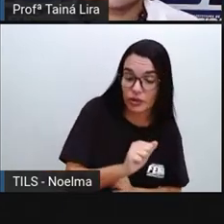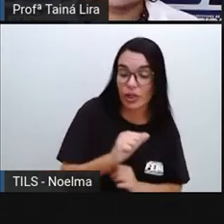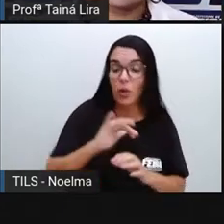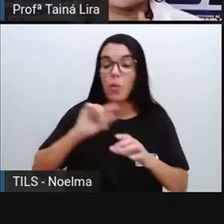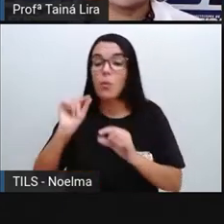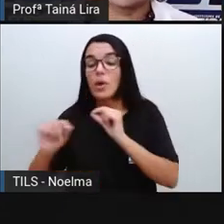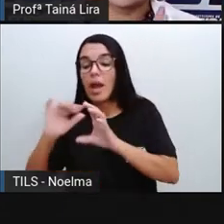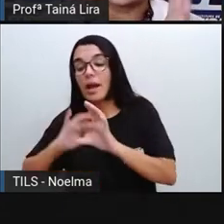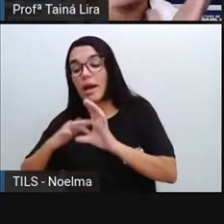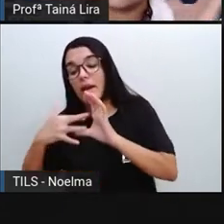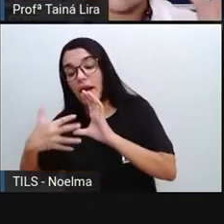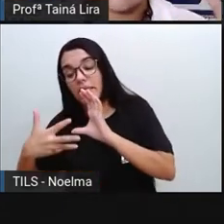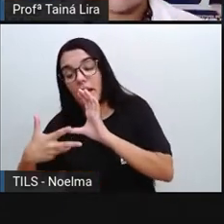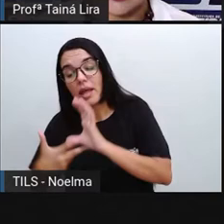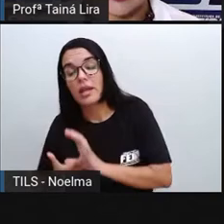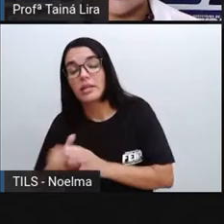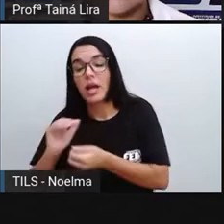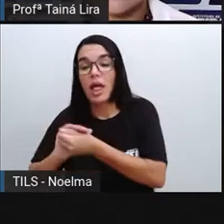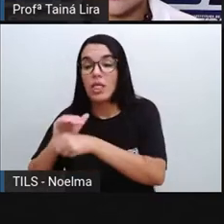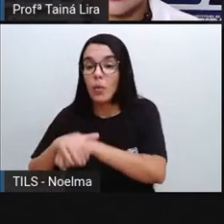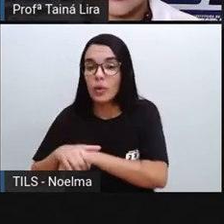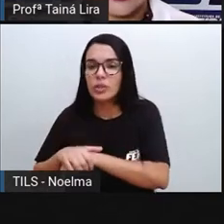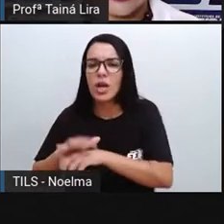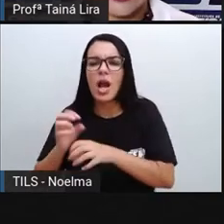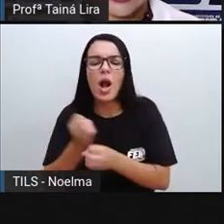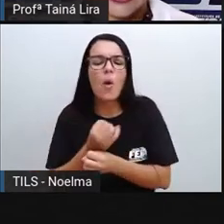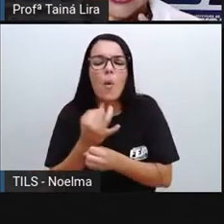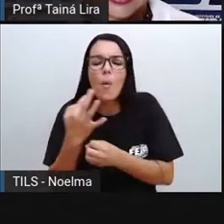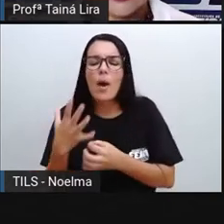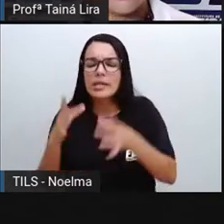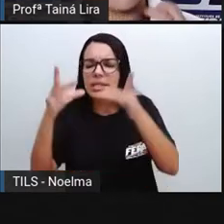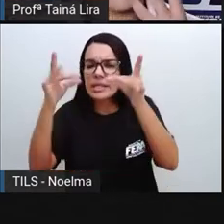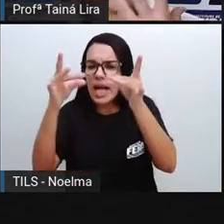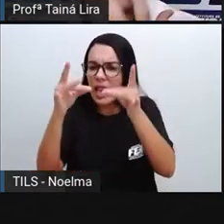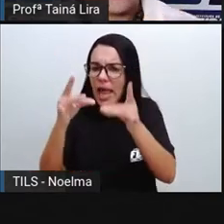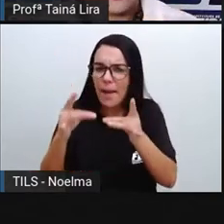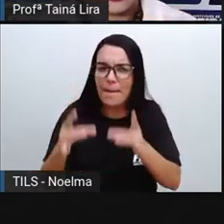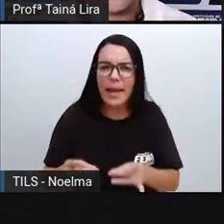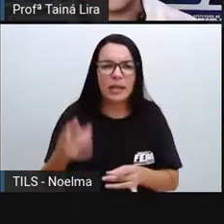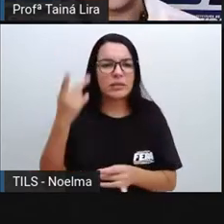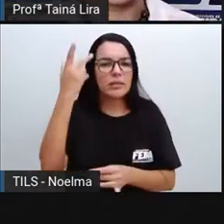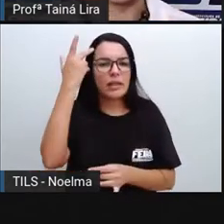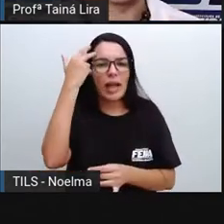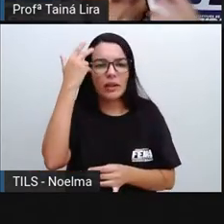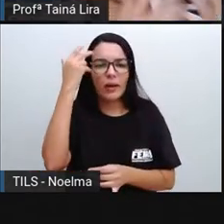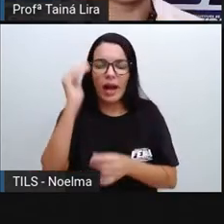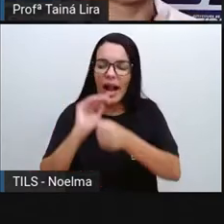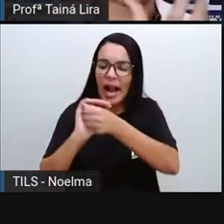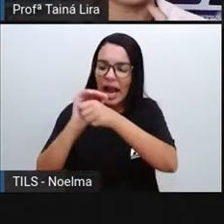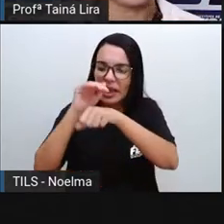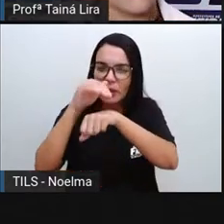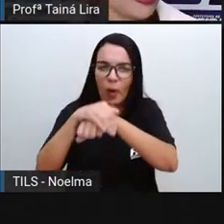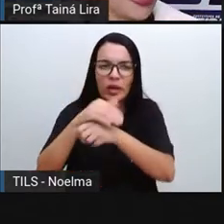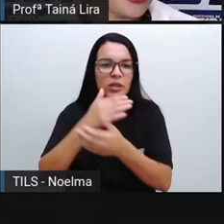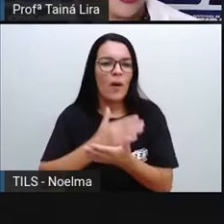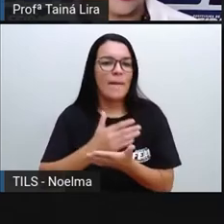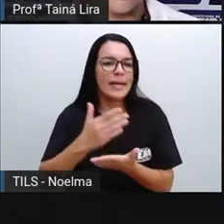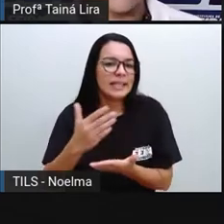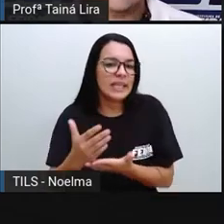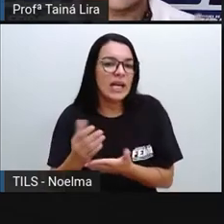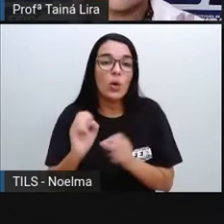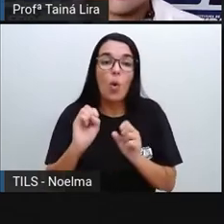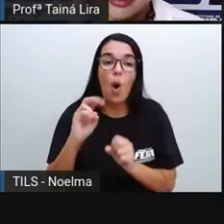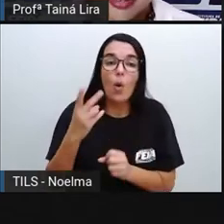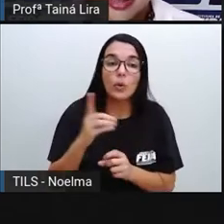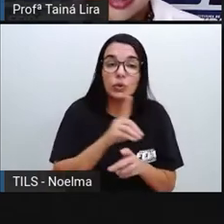né? Quais elementos naturais caracterizam que a noite está começando, que o dia está começando?